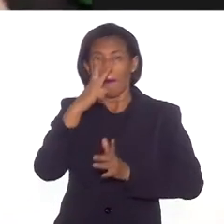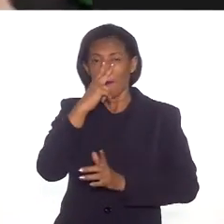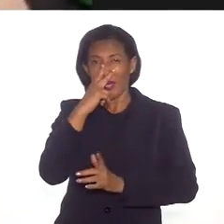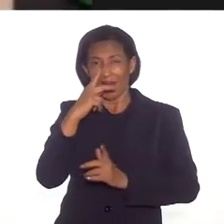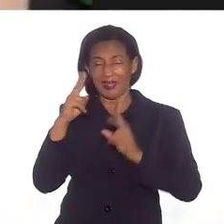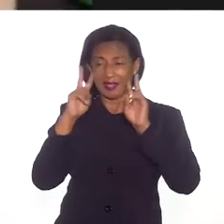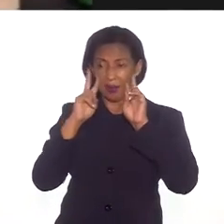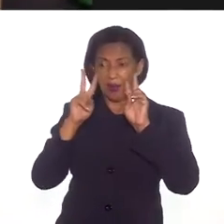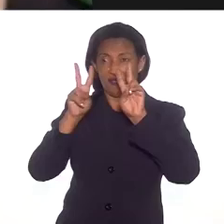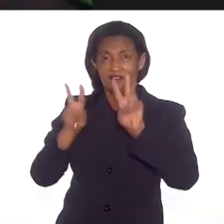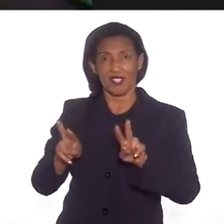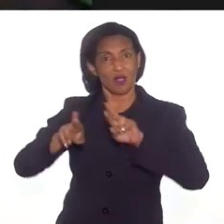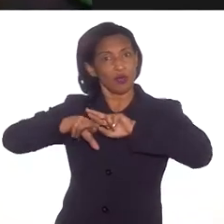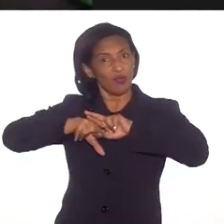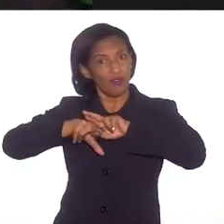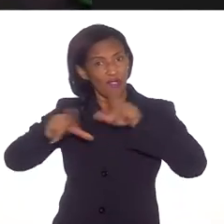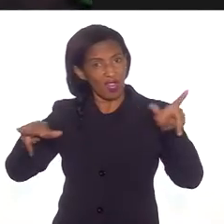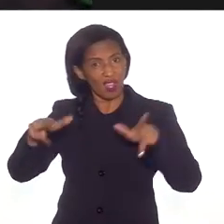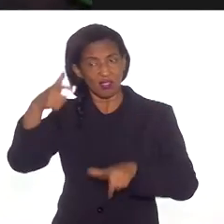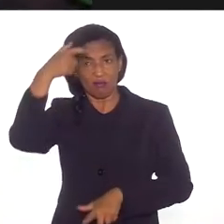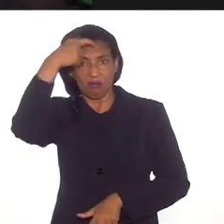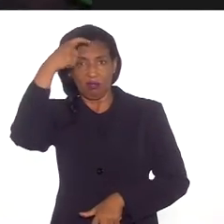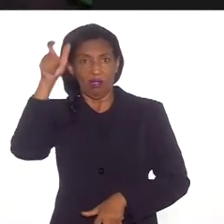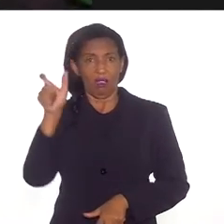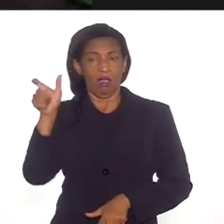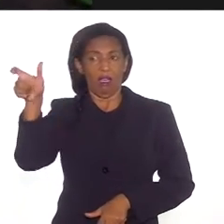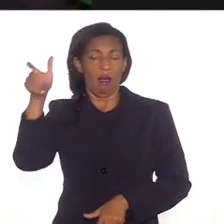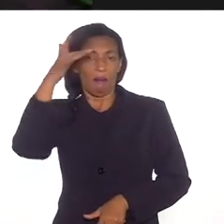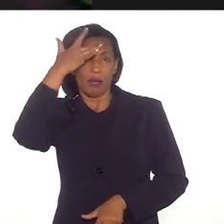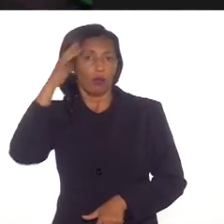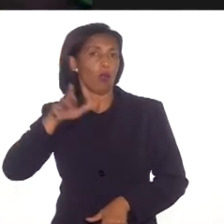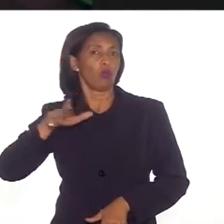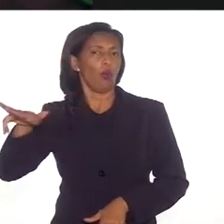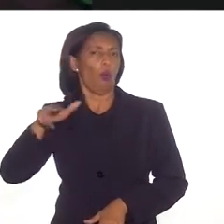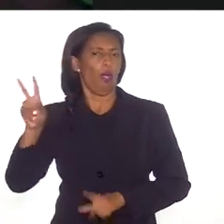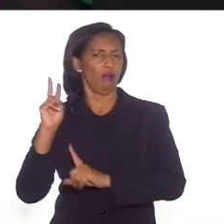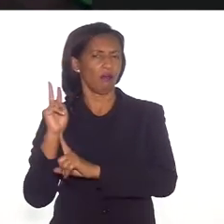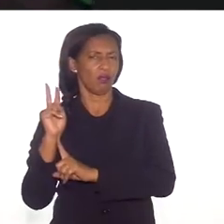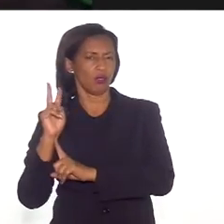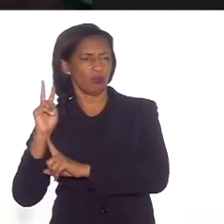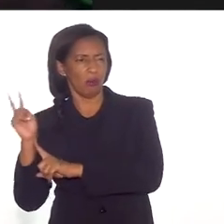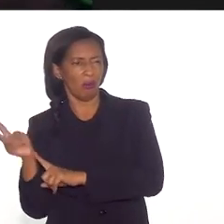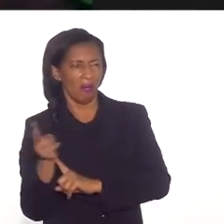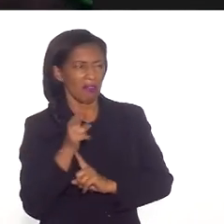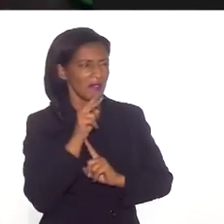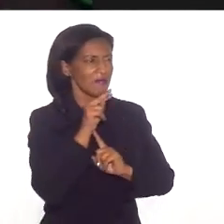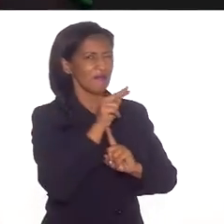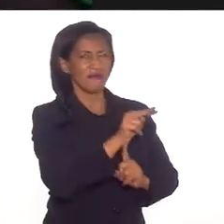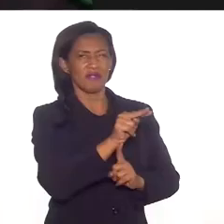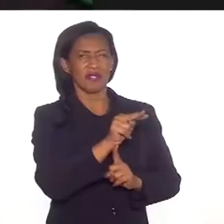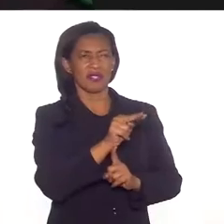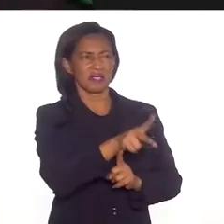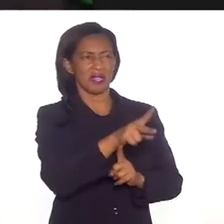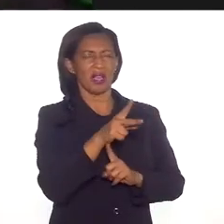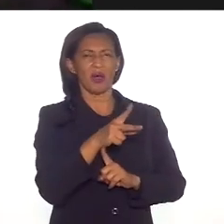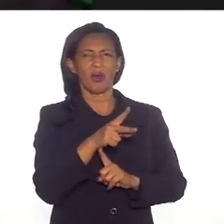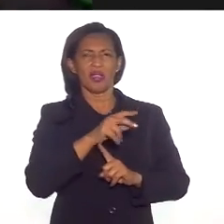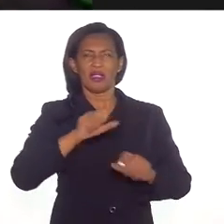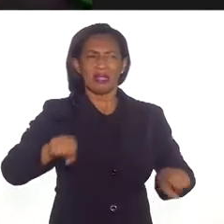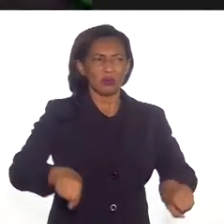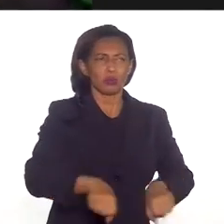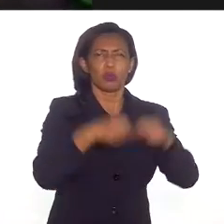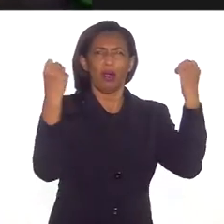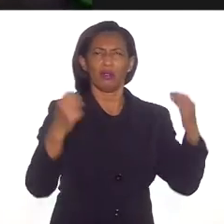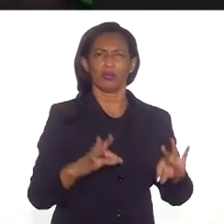ocidental, essa visão linear, que quer destruir tudo, quer comer tudo, quer